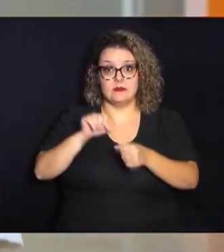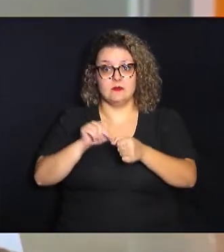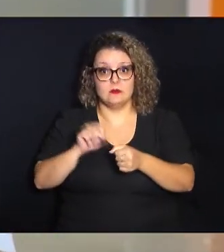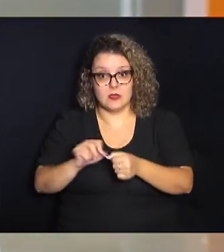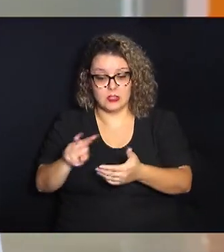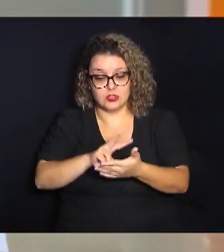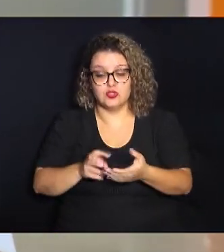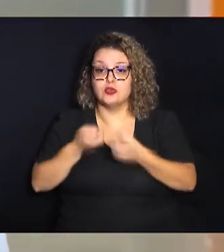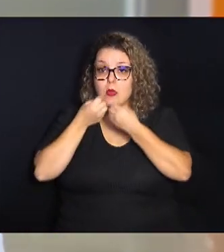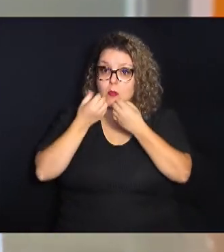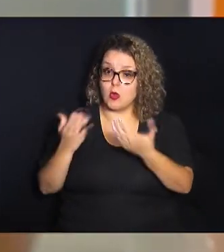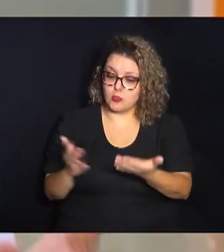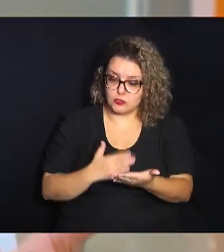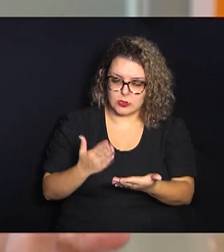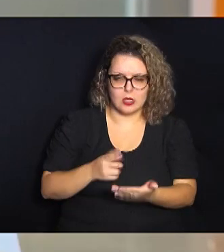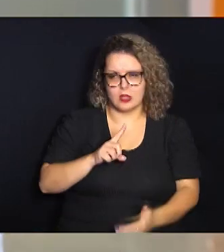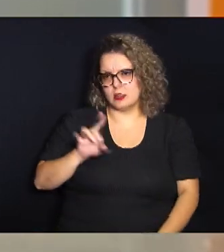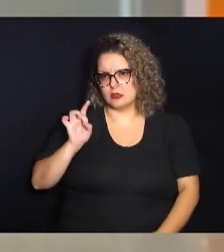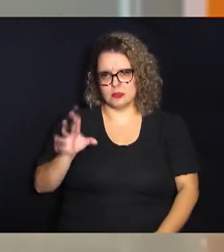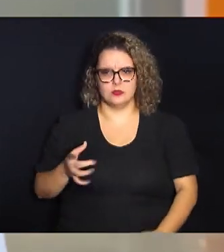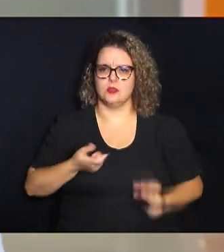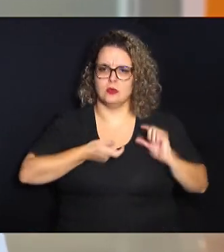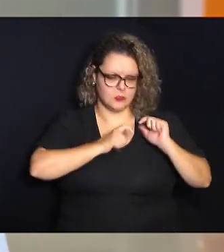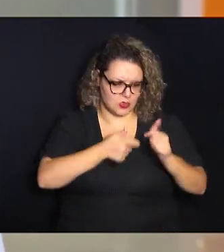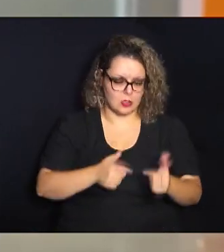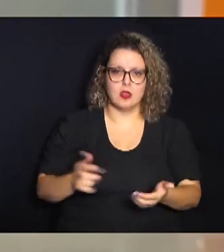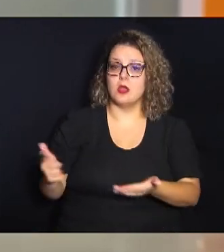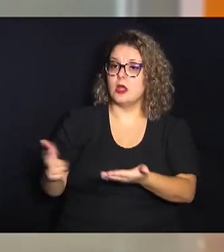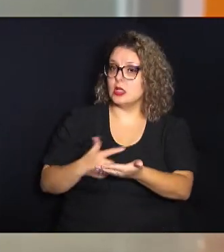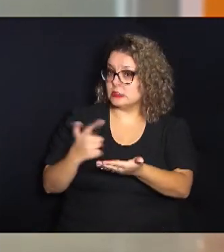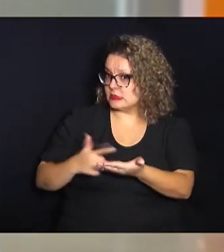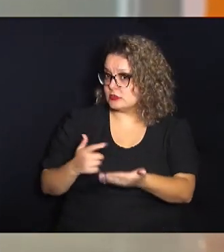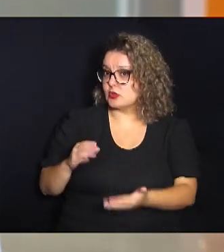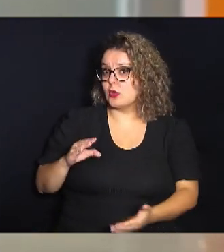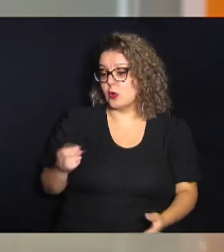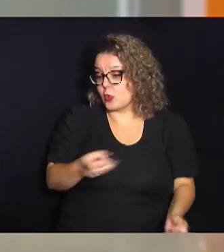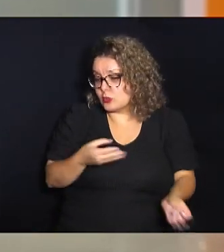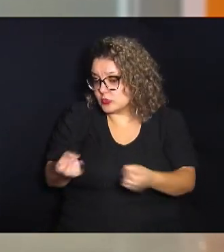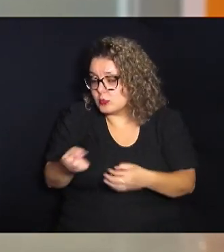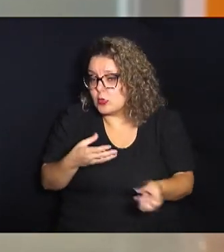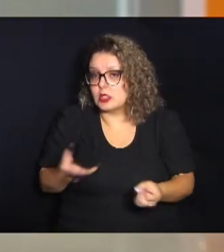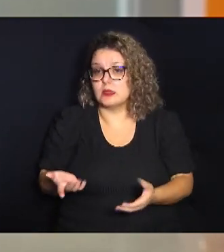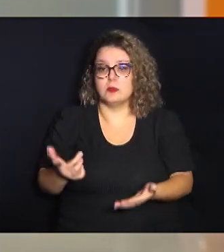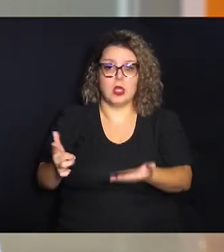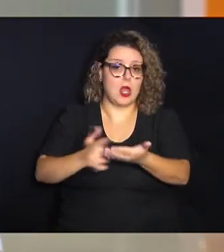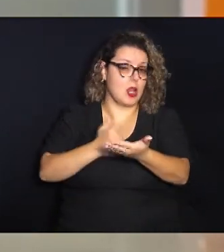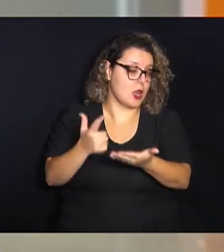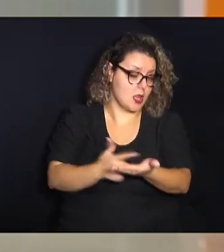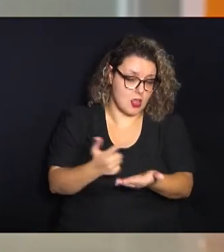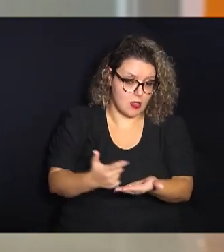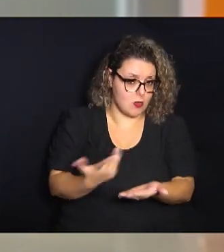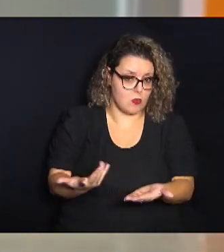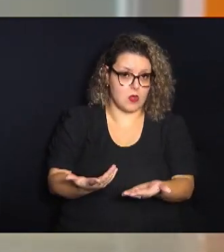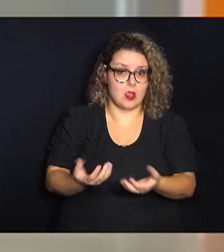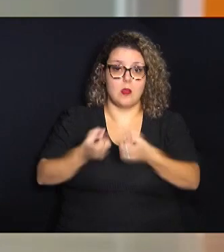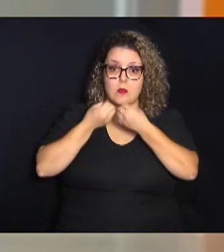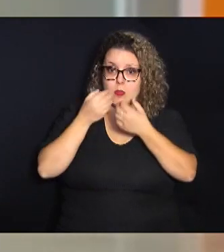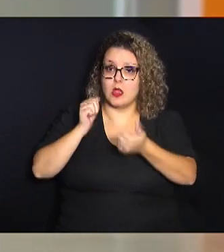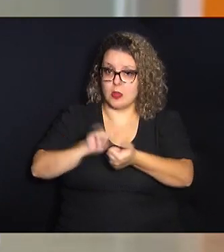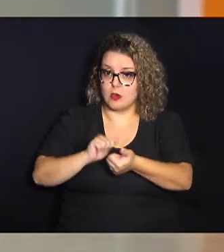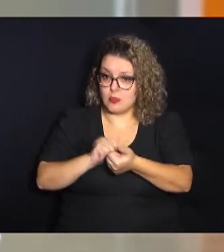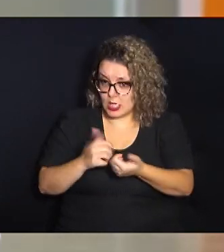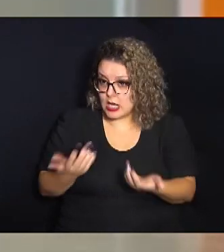bons livros e não apenas clássicos mas também livros contemporâneos livros que são aí bem qualificados